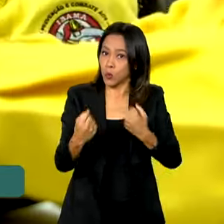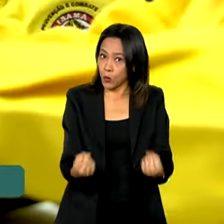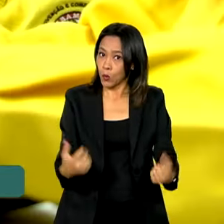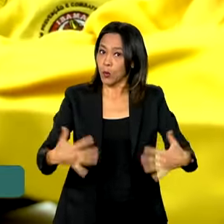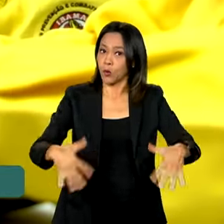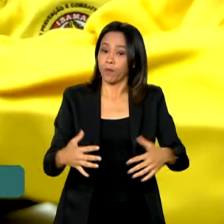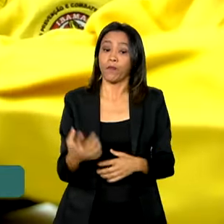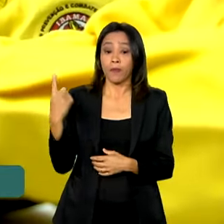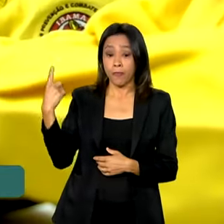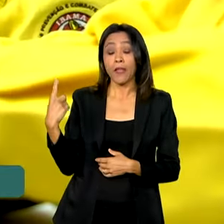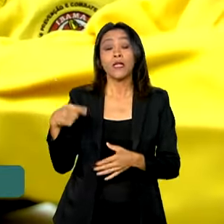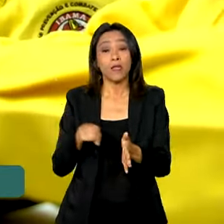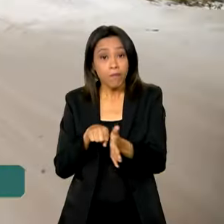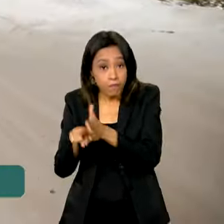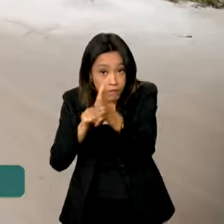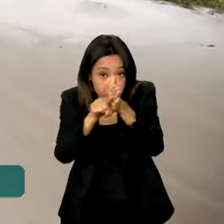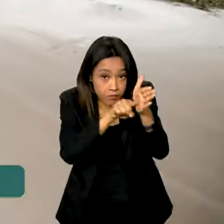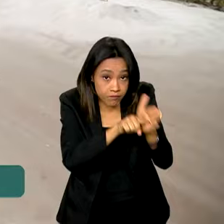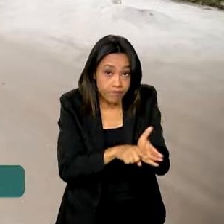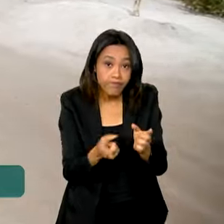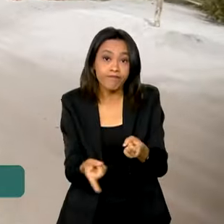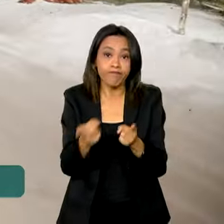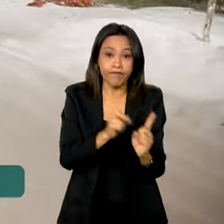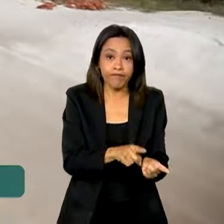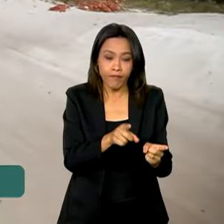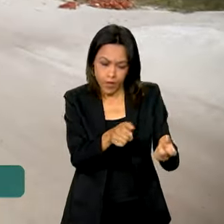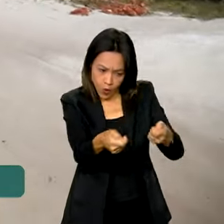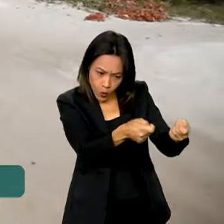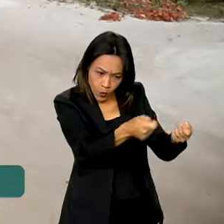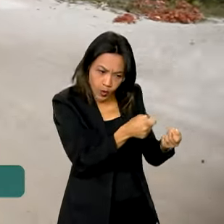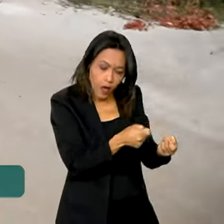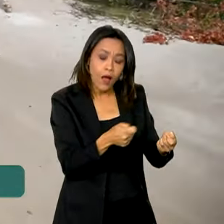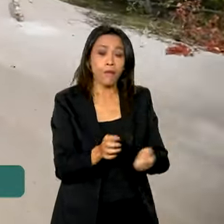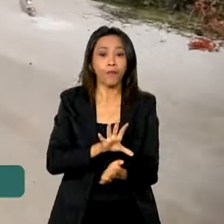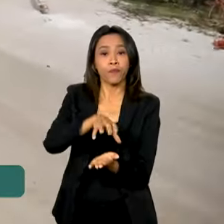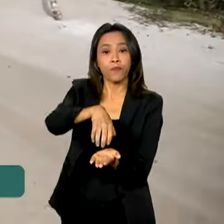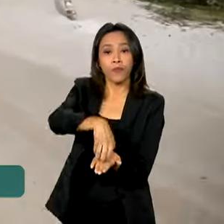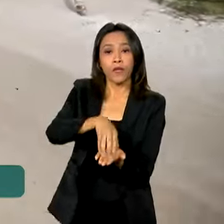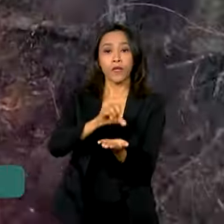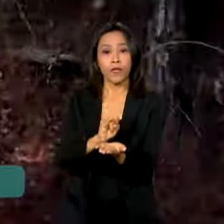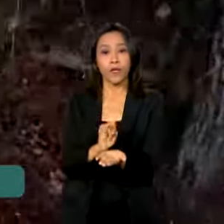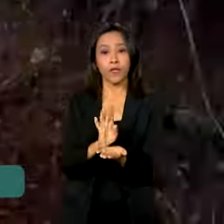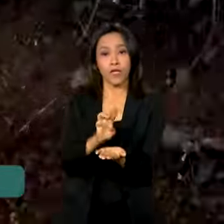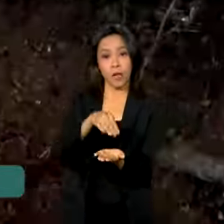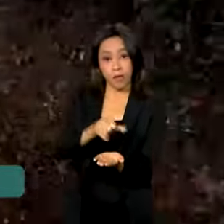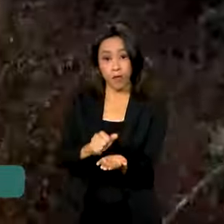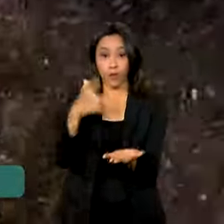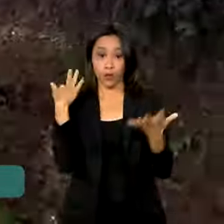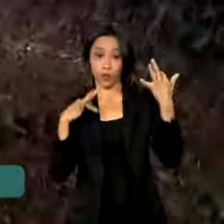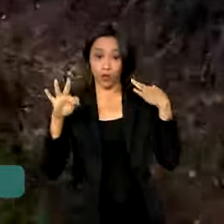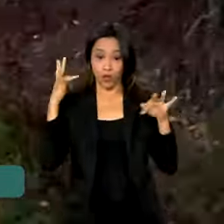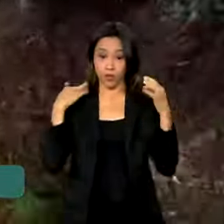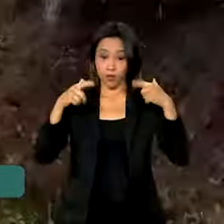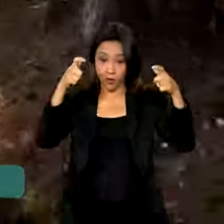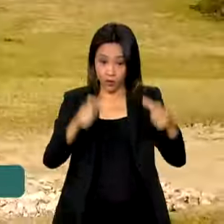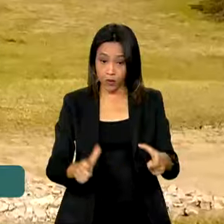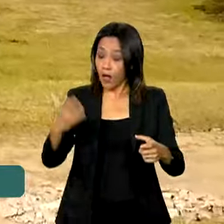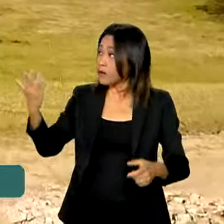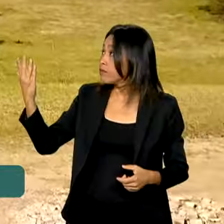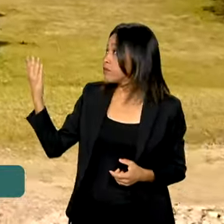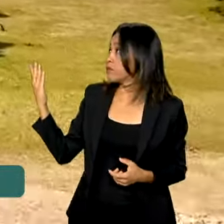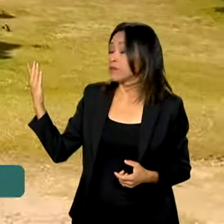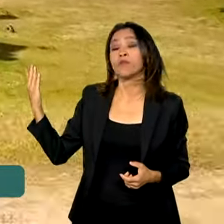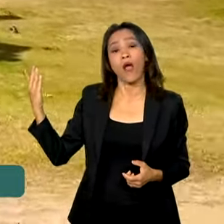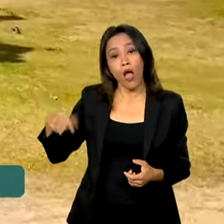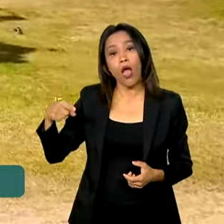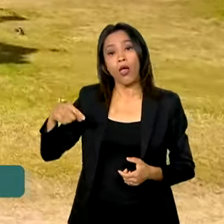regulação e fiscalização, o ICMBio tem a missão de garantir que o turismo nos parques nacionais seja realizado de